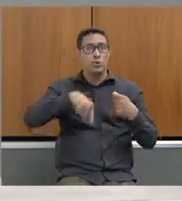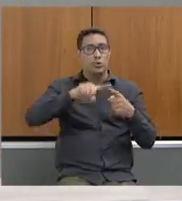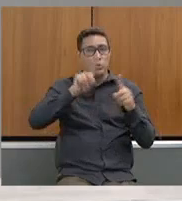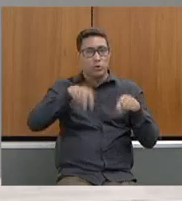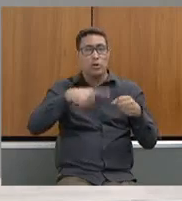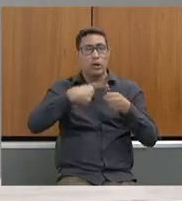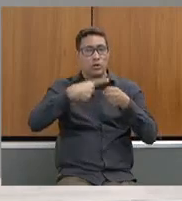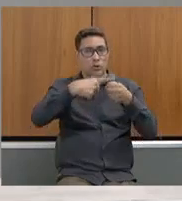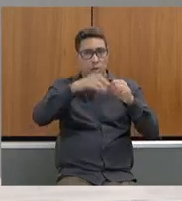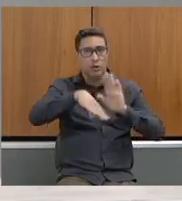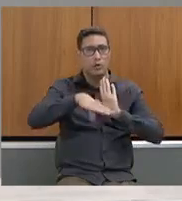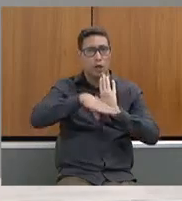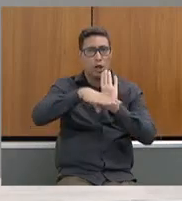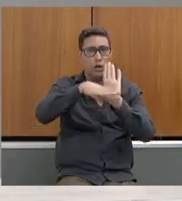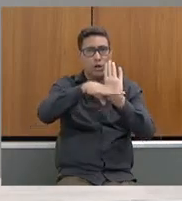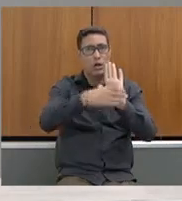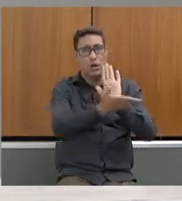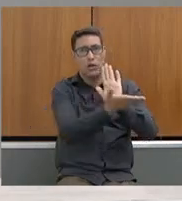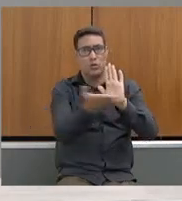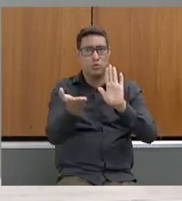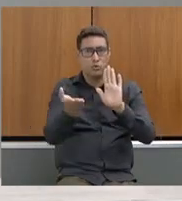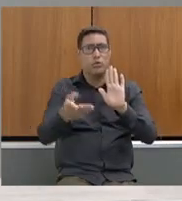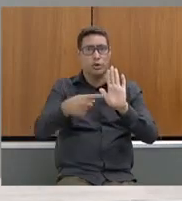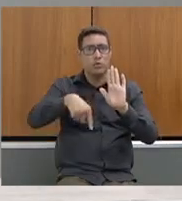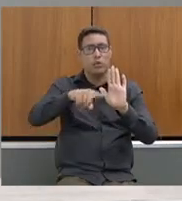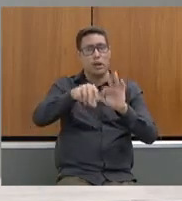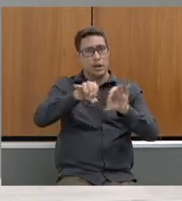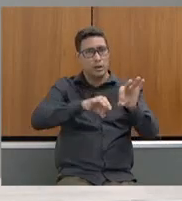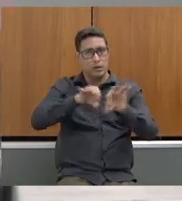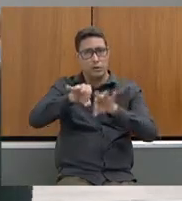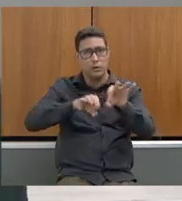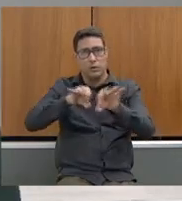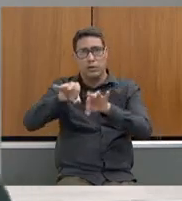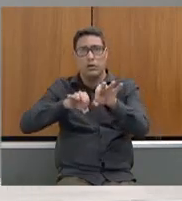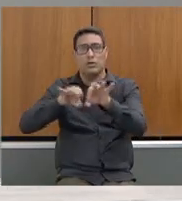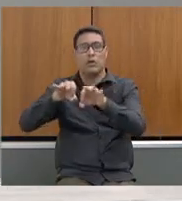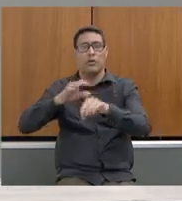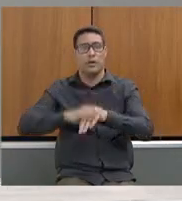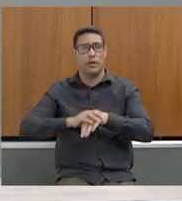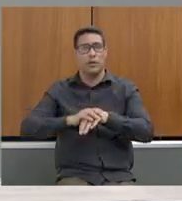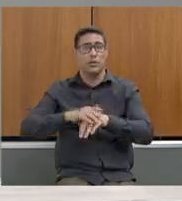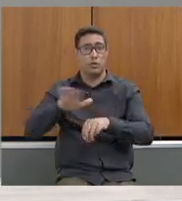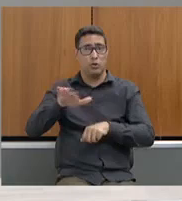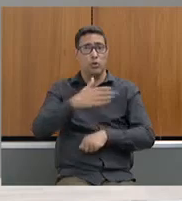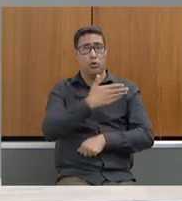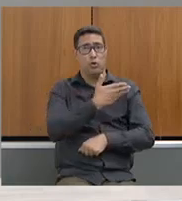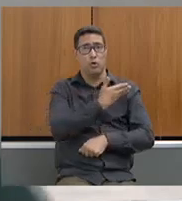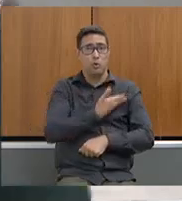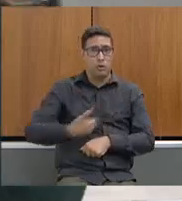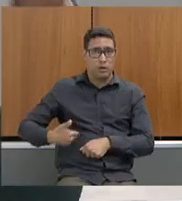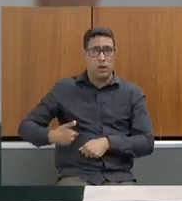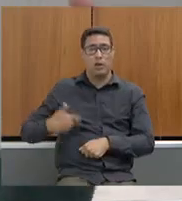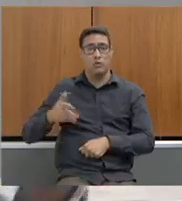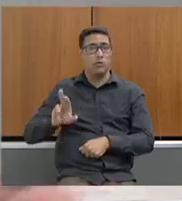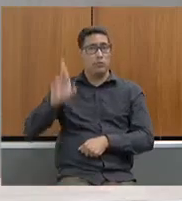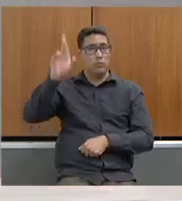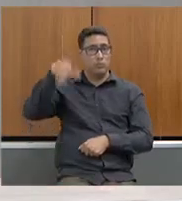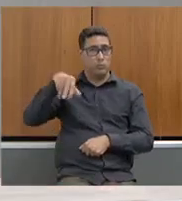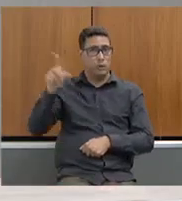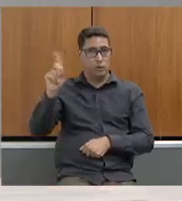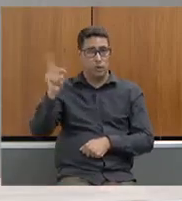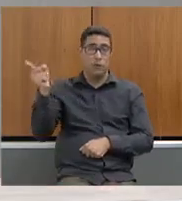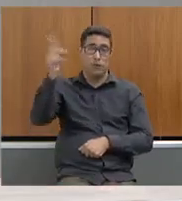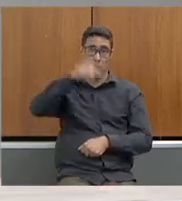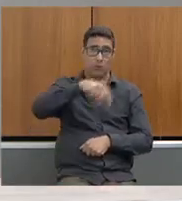e ajudá-los a exercer a sua competência originária, ou seja, aquilo que o Estado não licencia, o